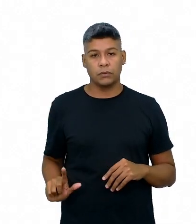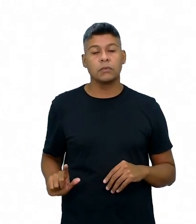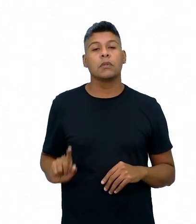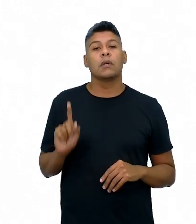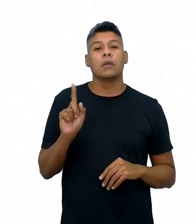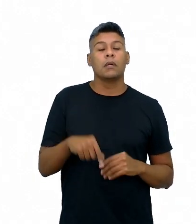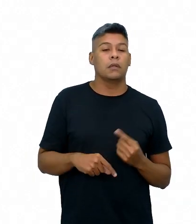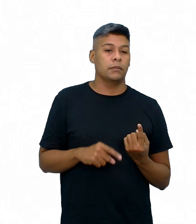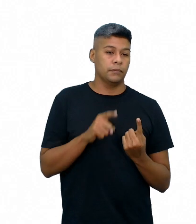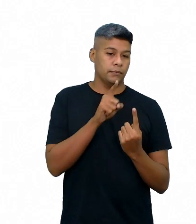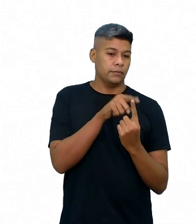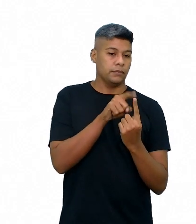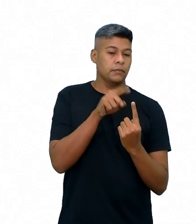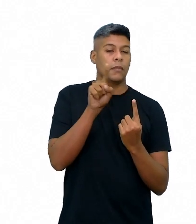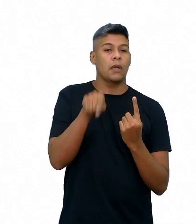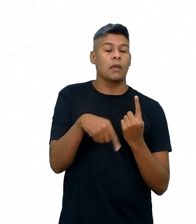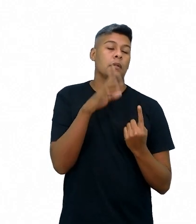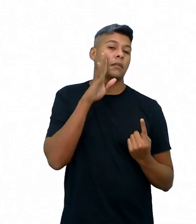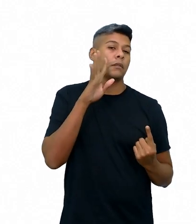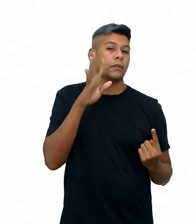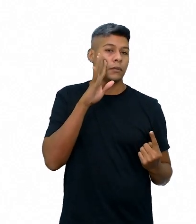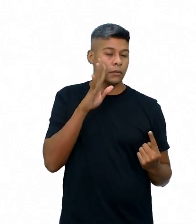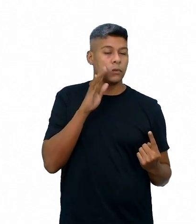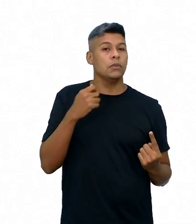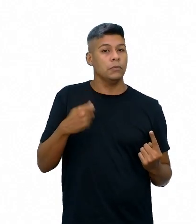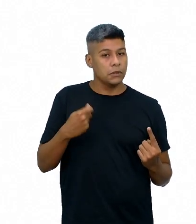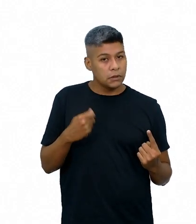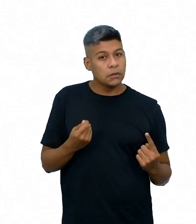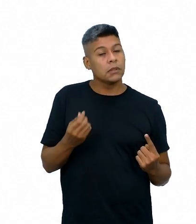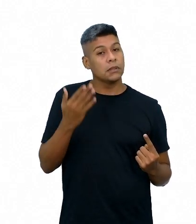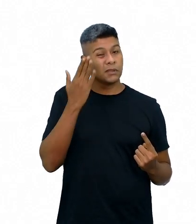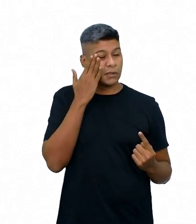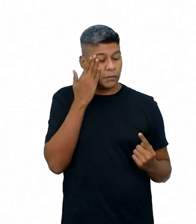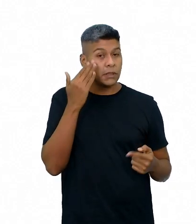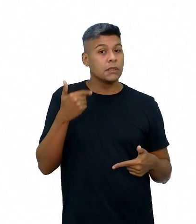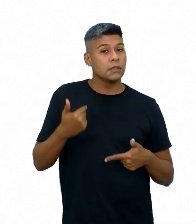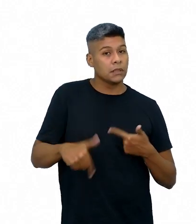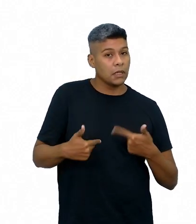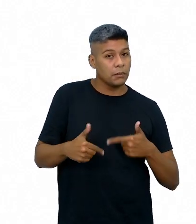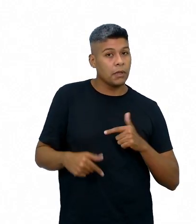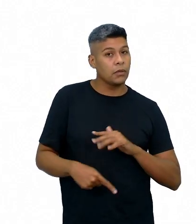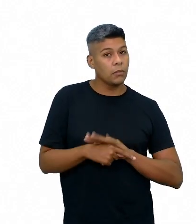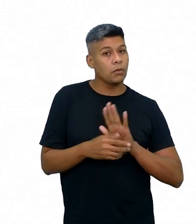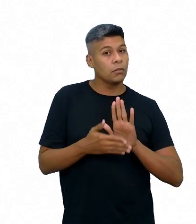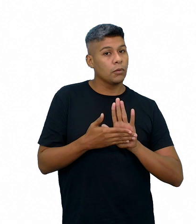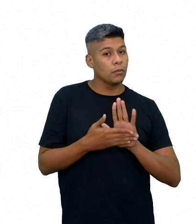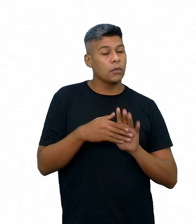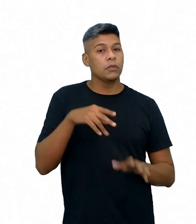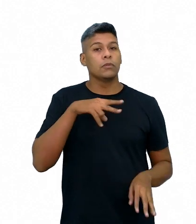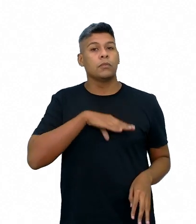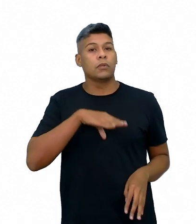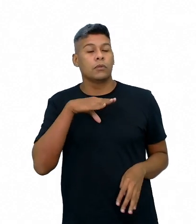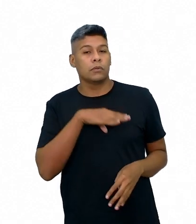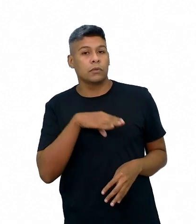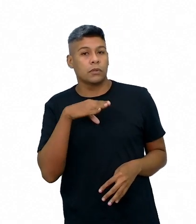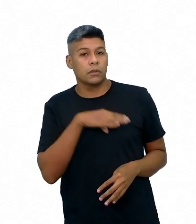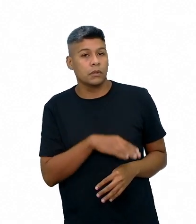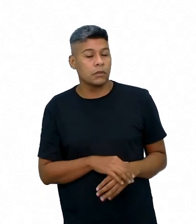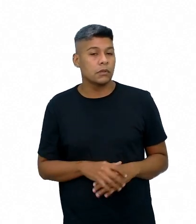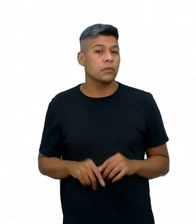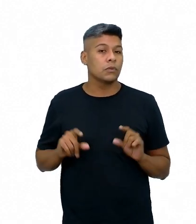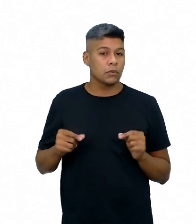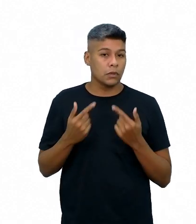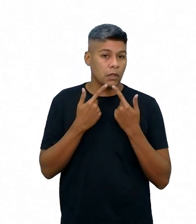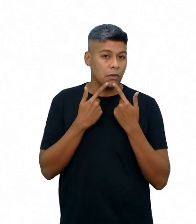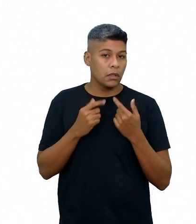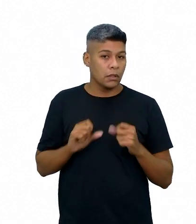aspecto, esses aportes teóricos devem impactar o trabalho proposto para a língua portuguesa, em que a